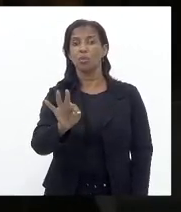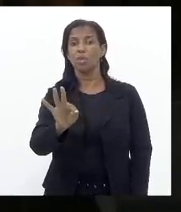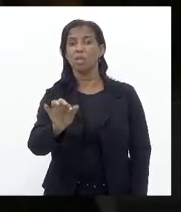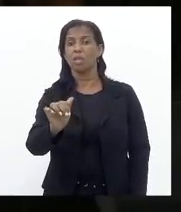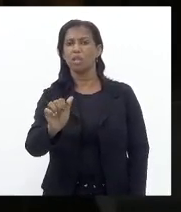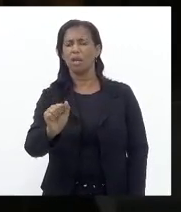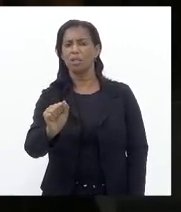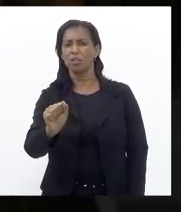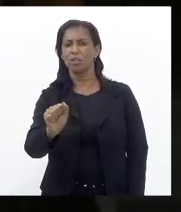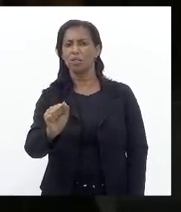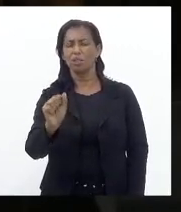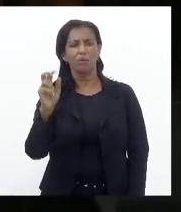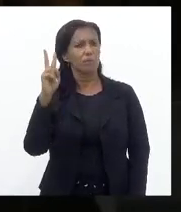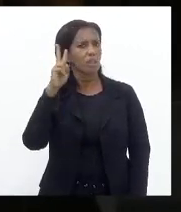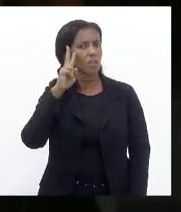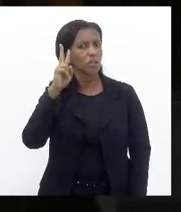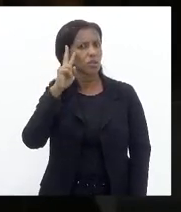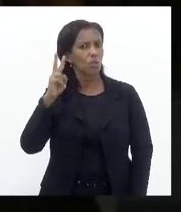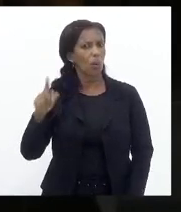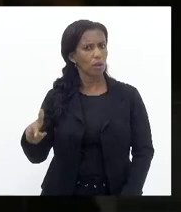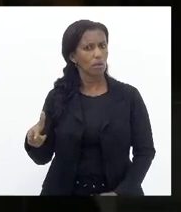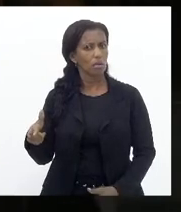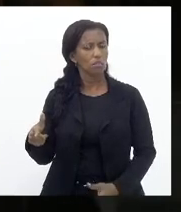protagonista Da nossa história